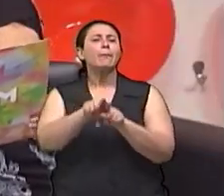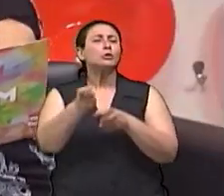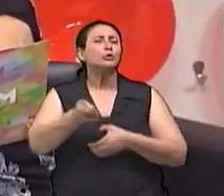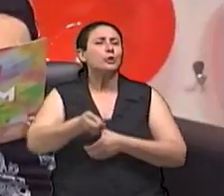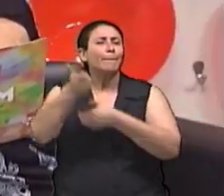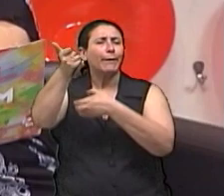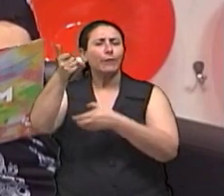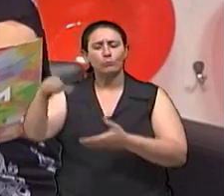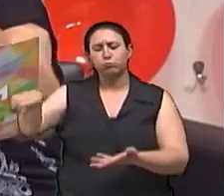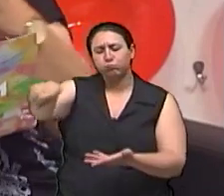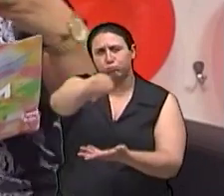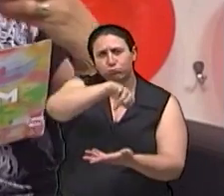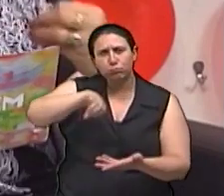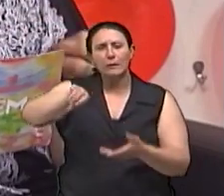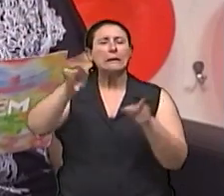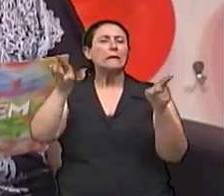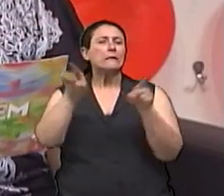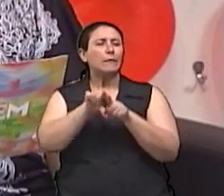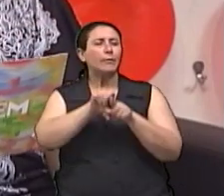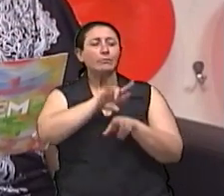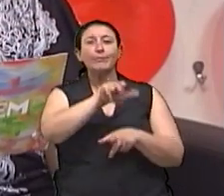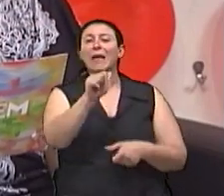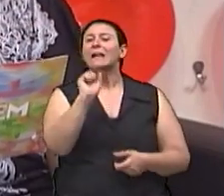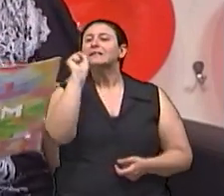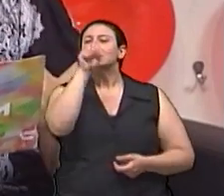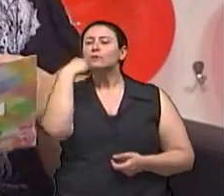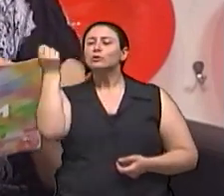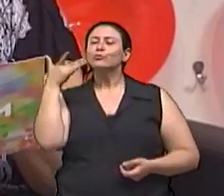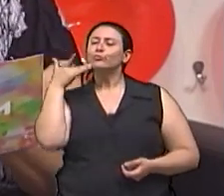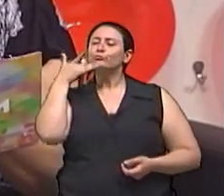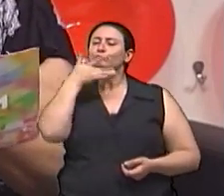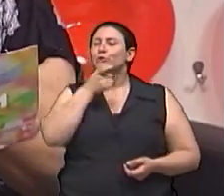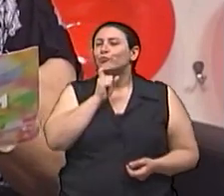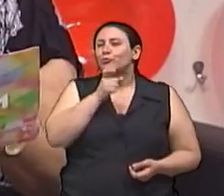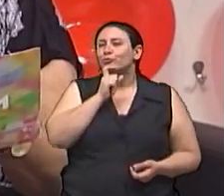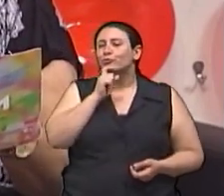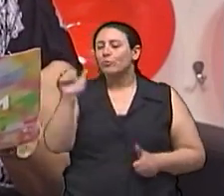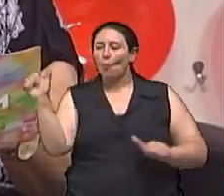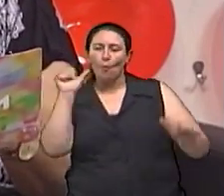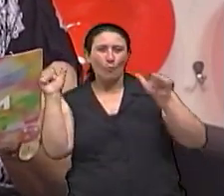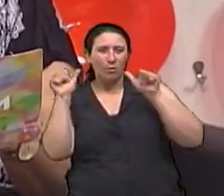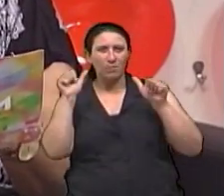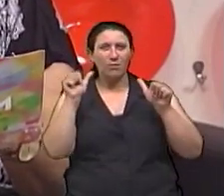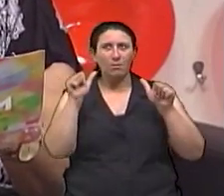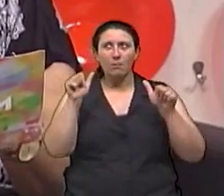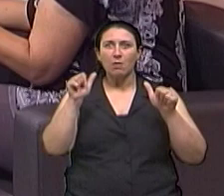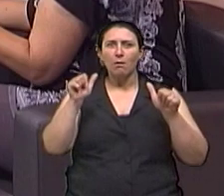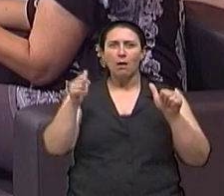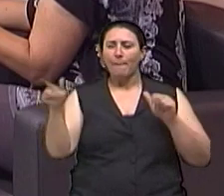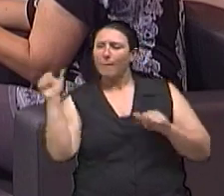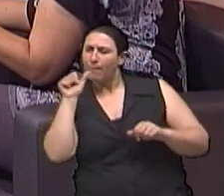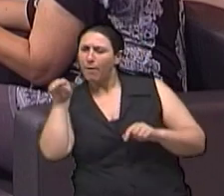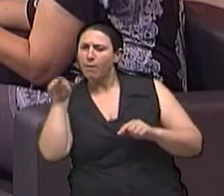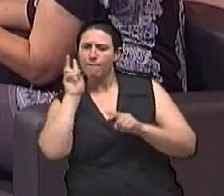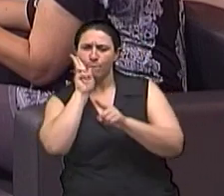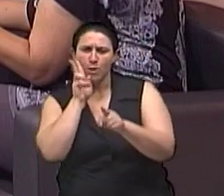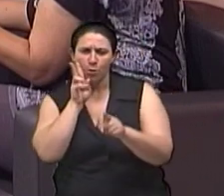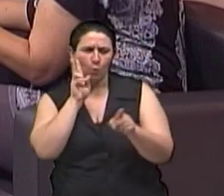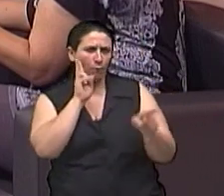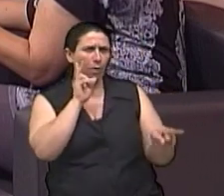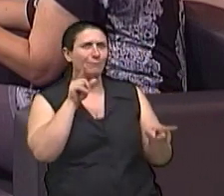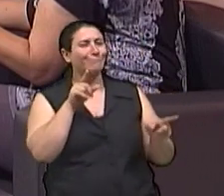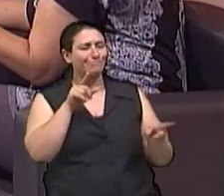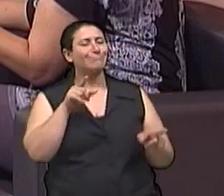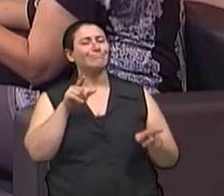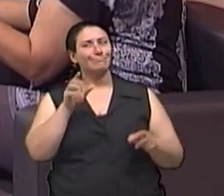o coquetel também, a cerveja está bem geladinha Mistura tudo, o mesmo organismo, né? Aí que tem que